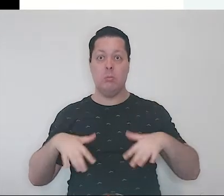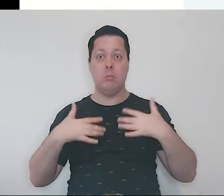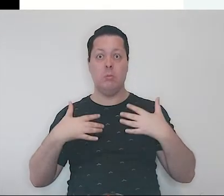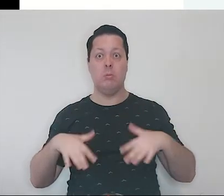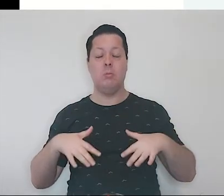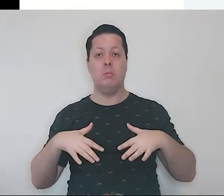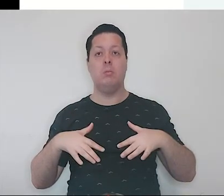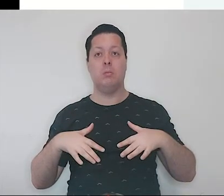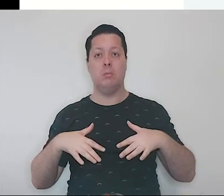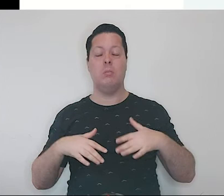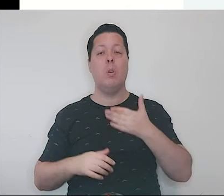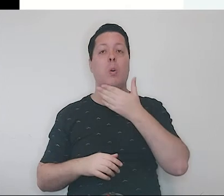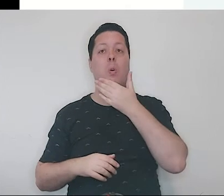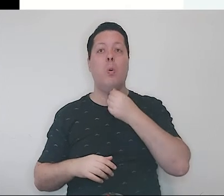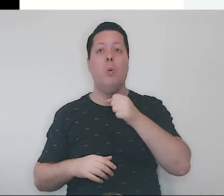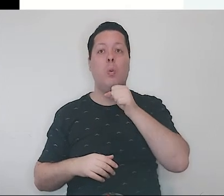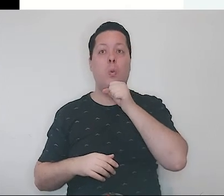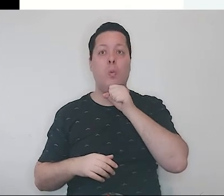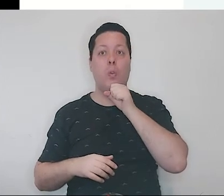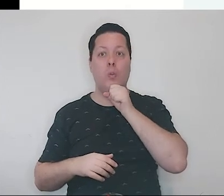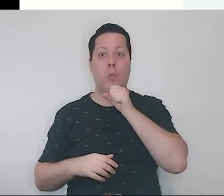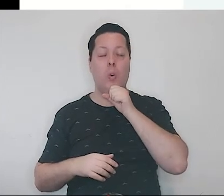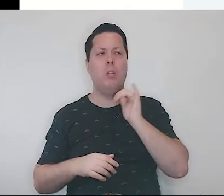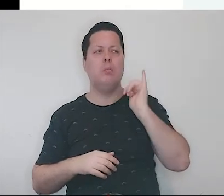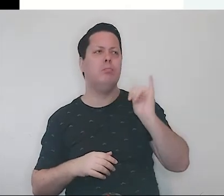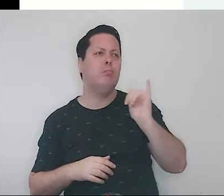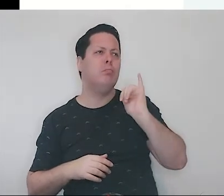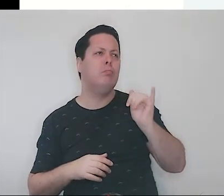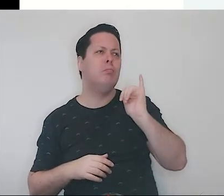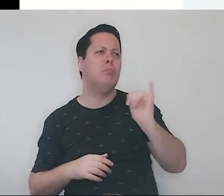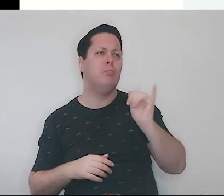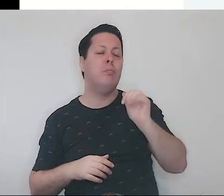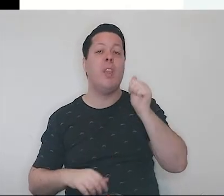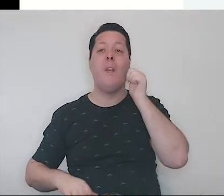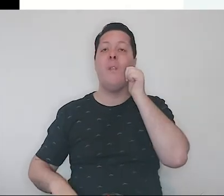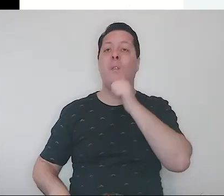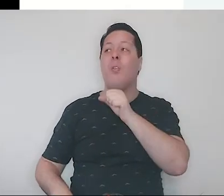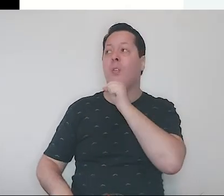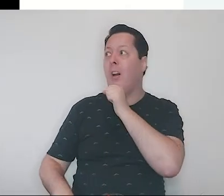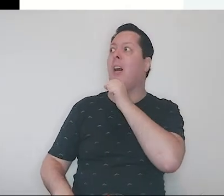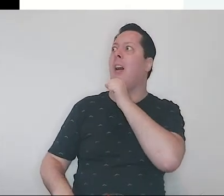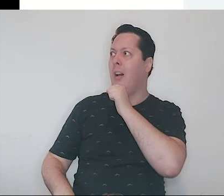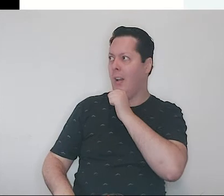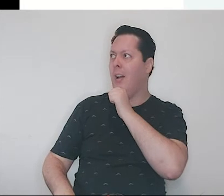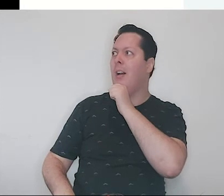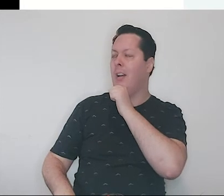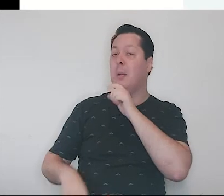Enquanto o vovô estava contando para a vovó, o vizinho malvado